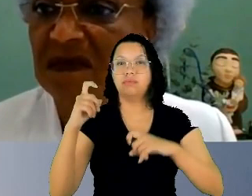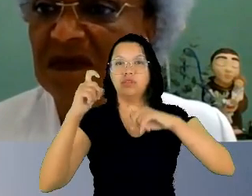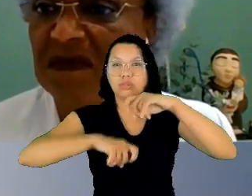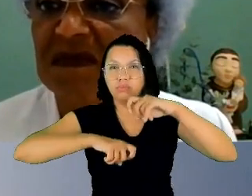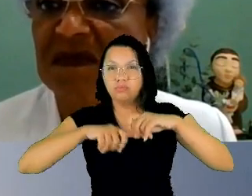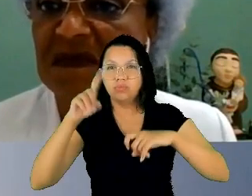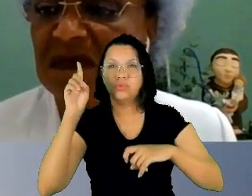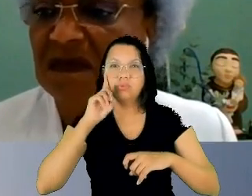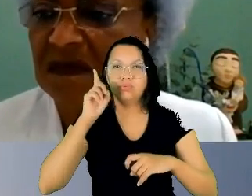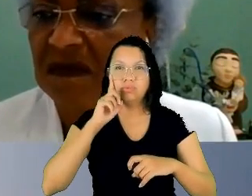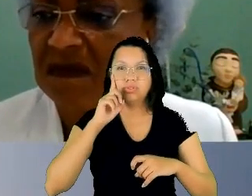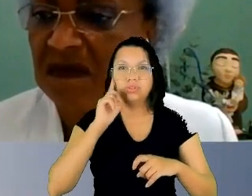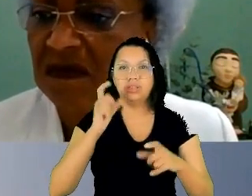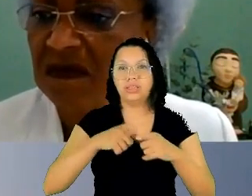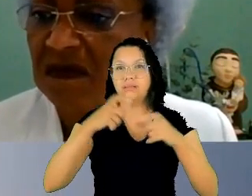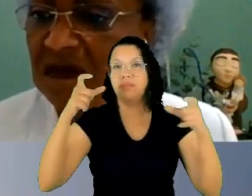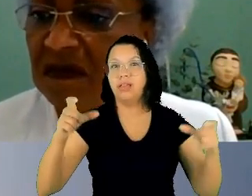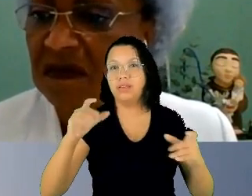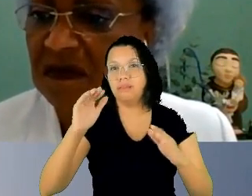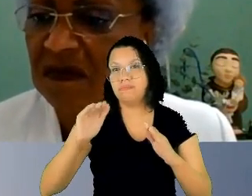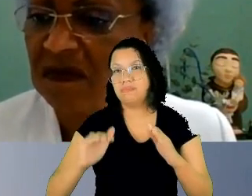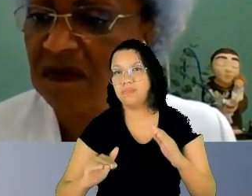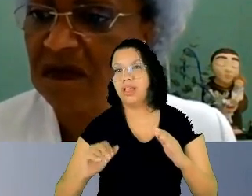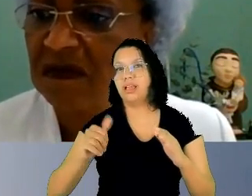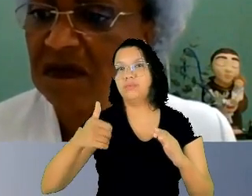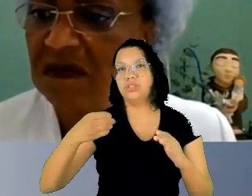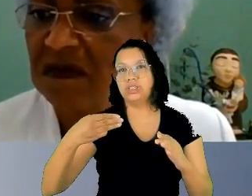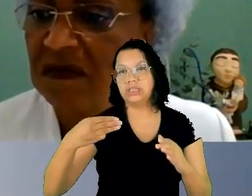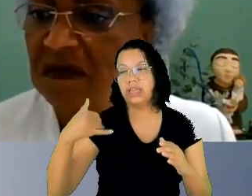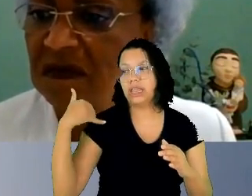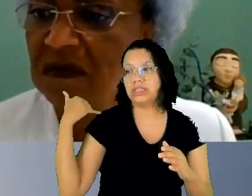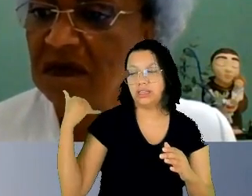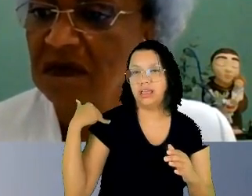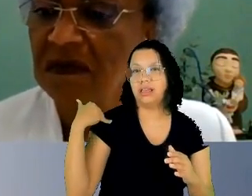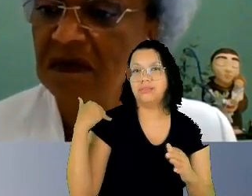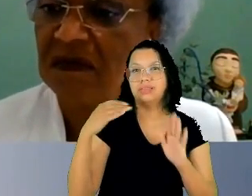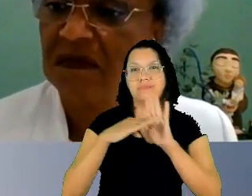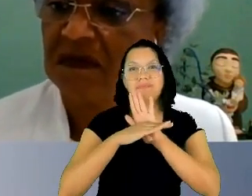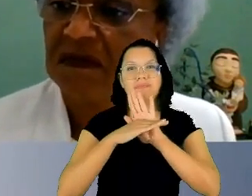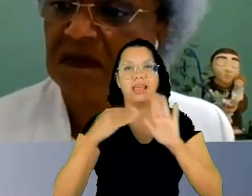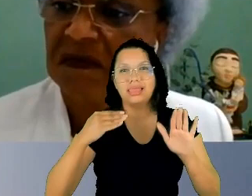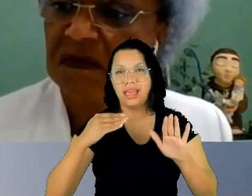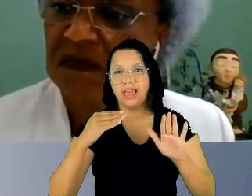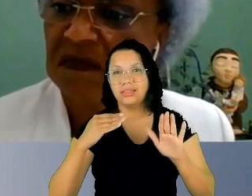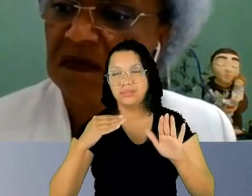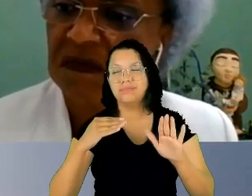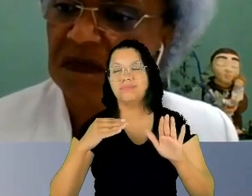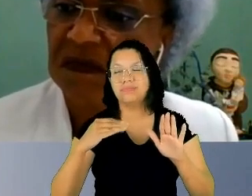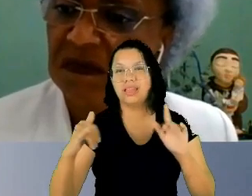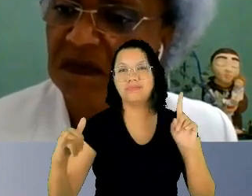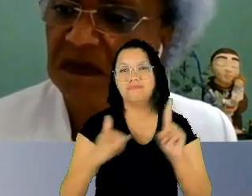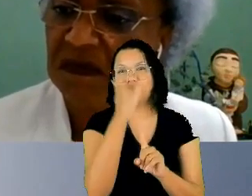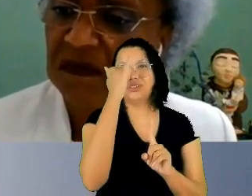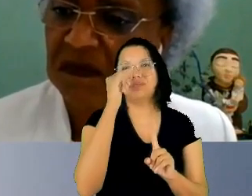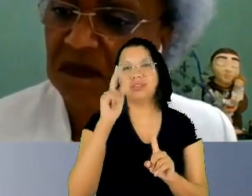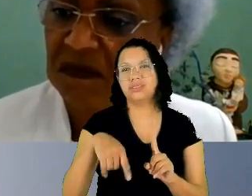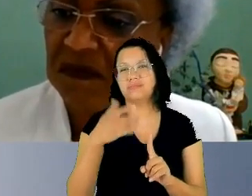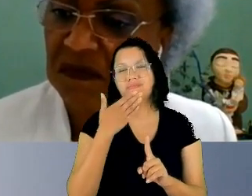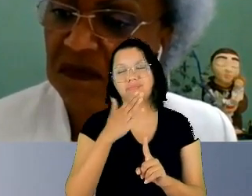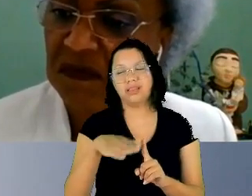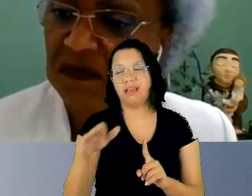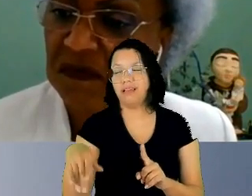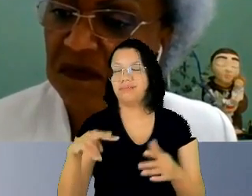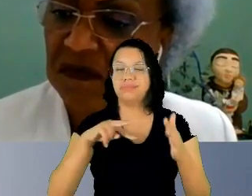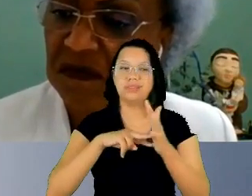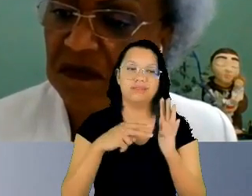ou seja eram crianças metade das vítimas de estupros são crianças o que significou quatro meninas de até 13 anos estupradas